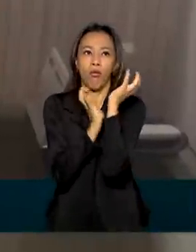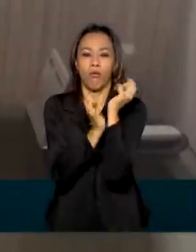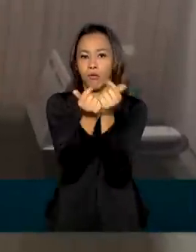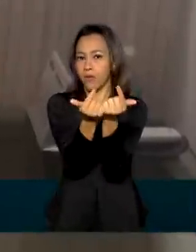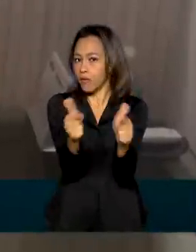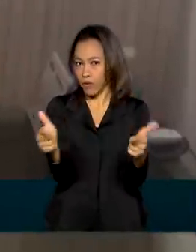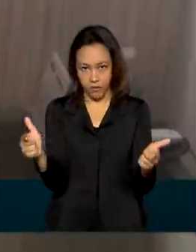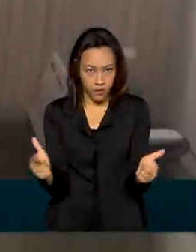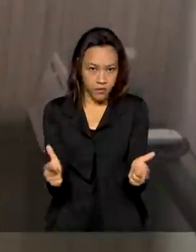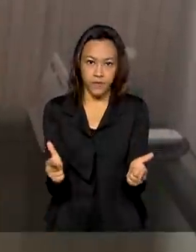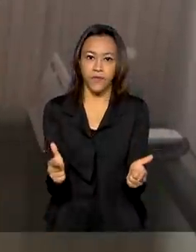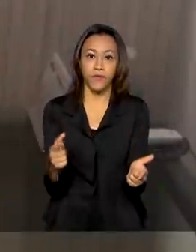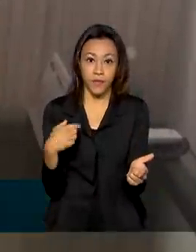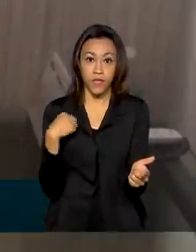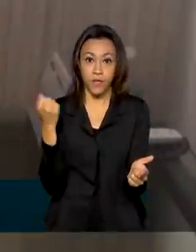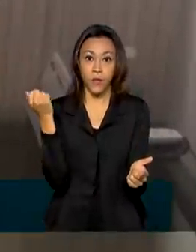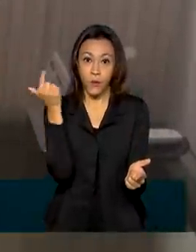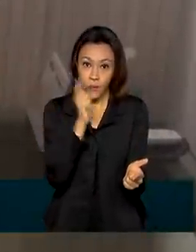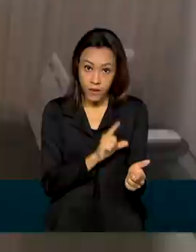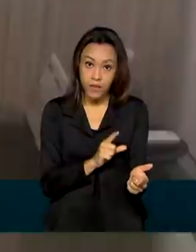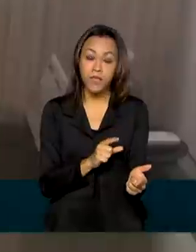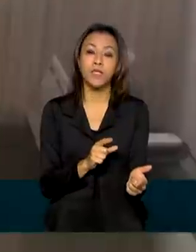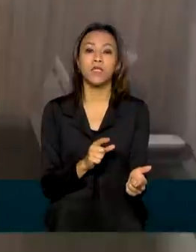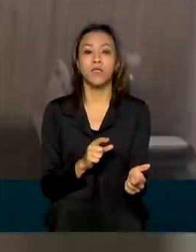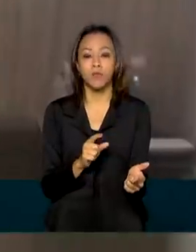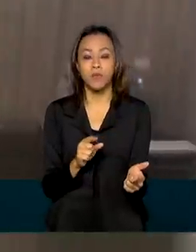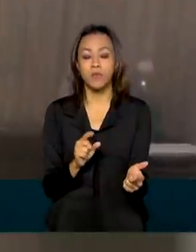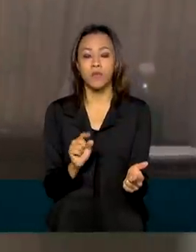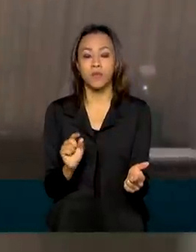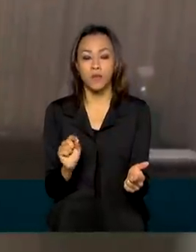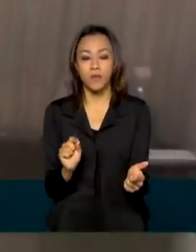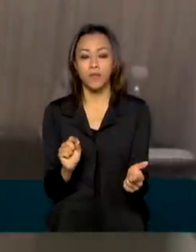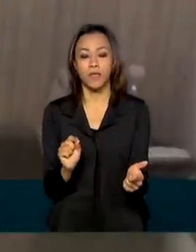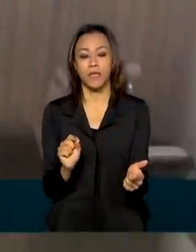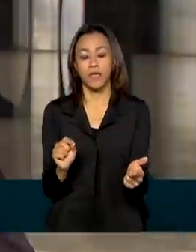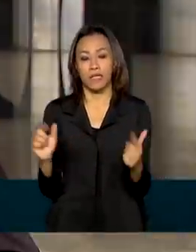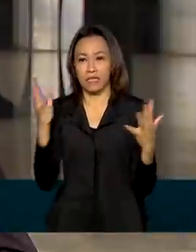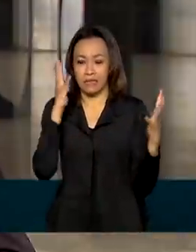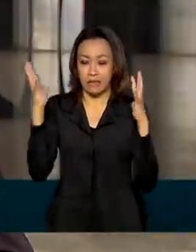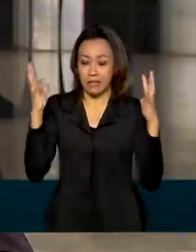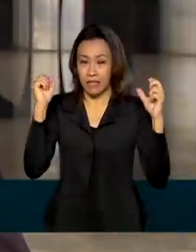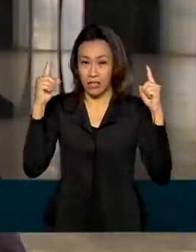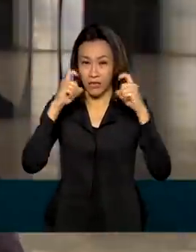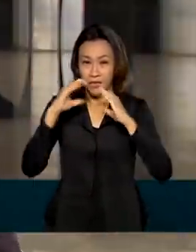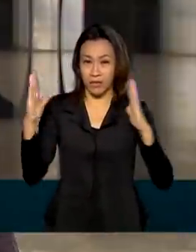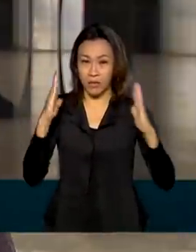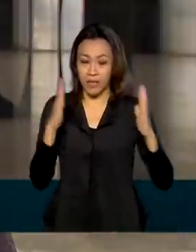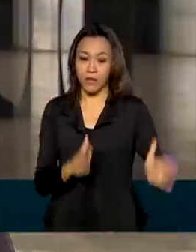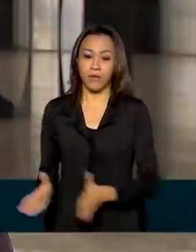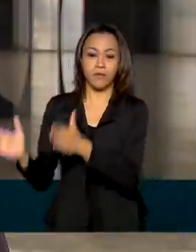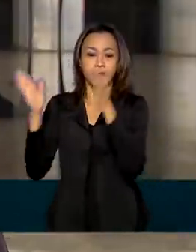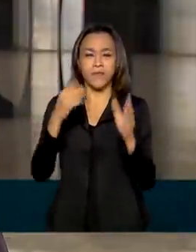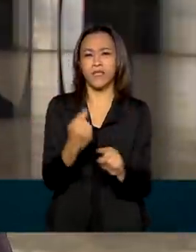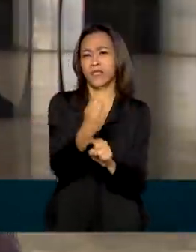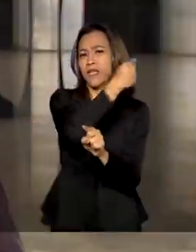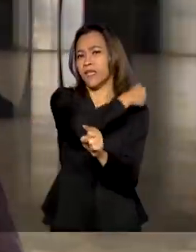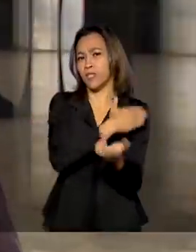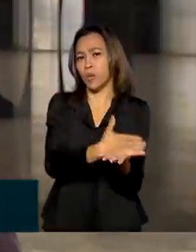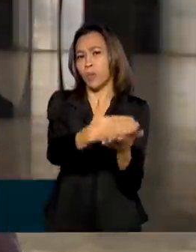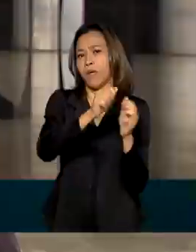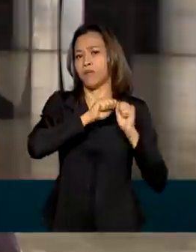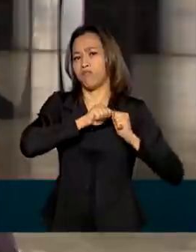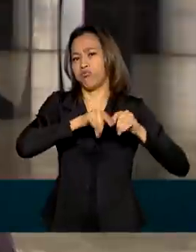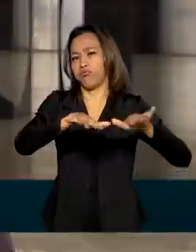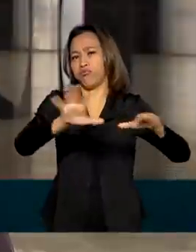conseguimos passar essa etapa de grande turbulência. Desde o início da pandemia, empresas e